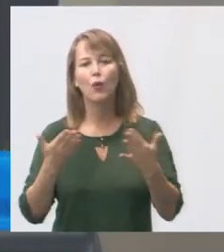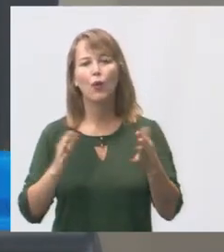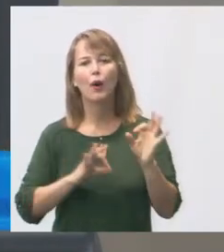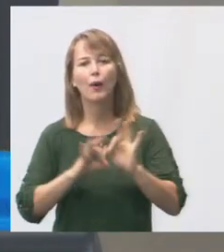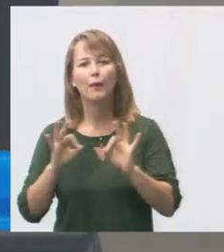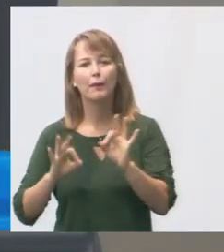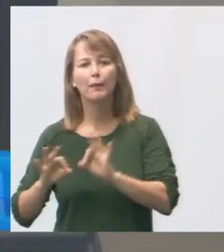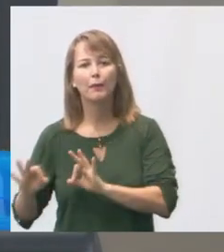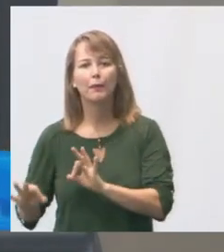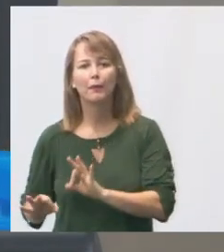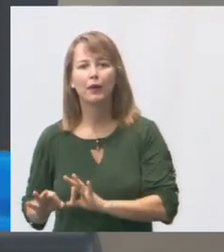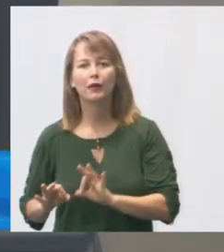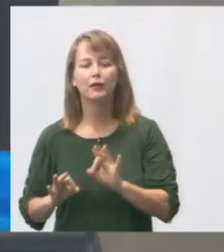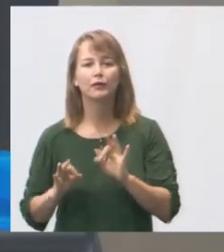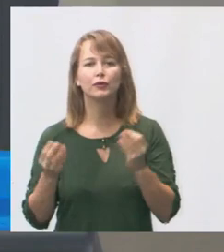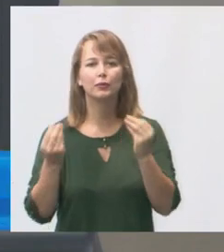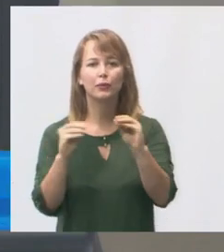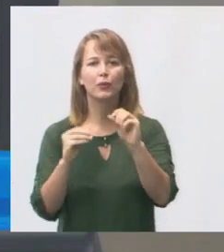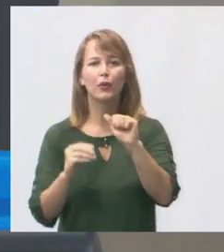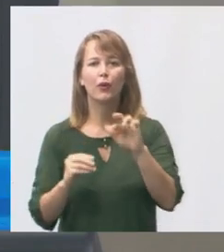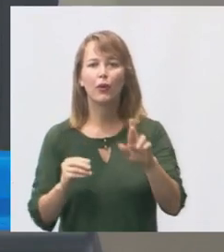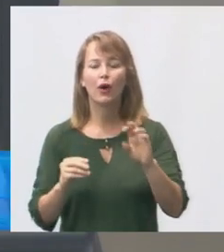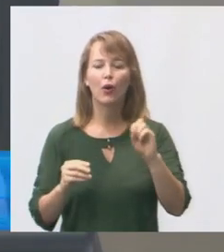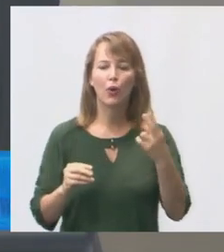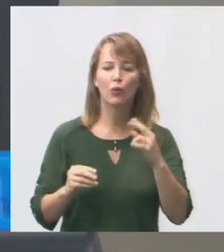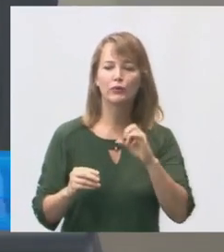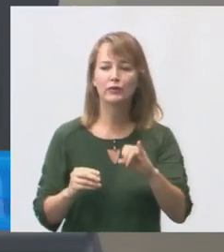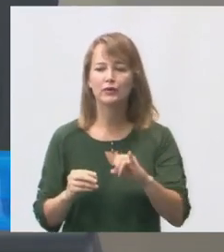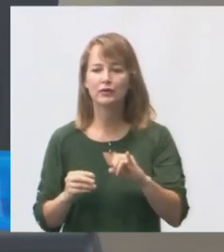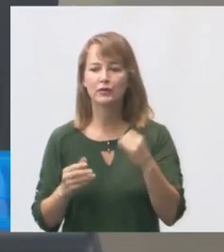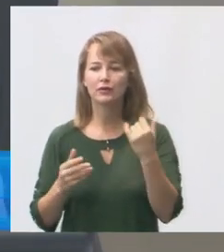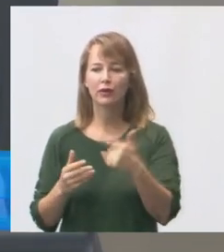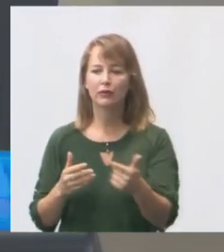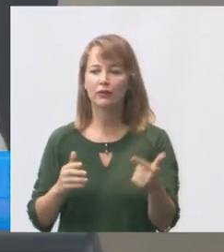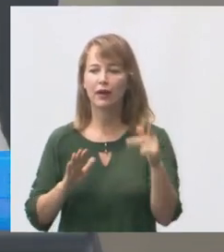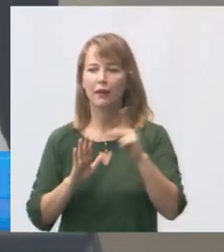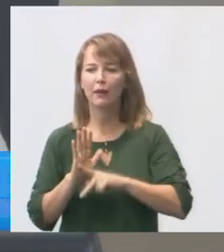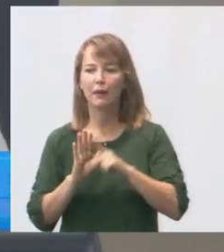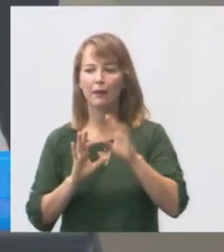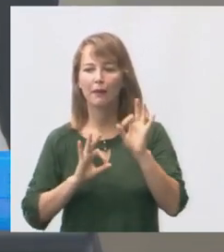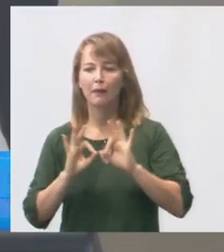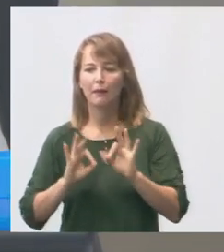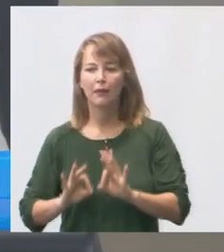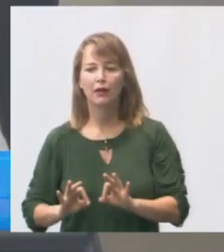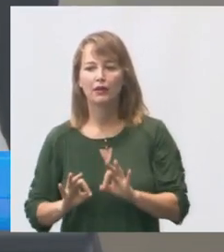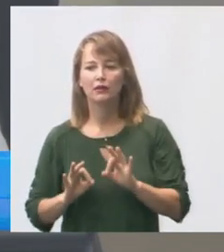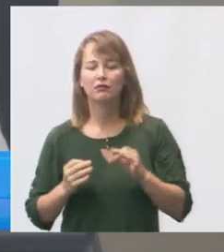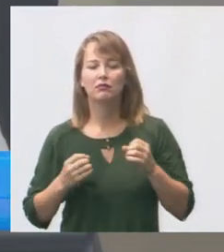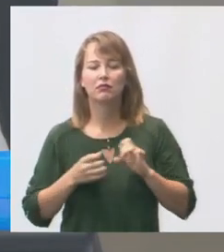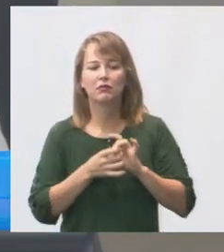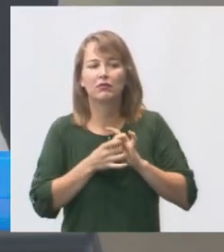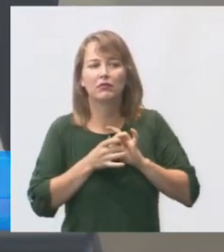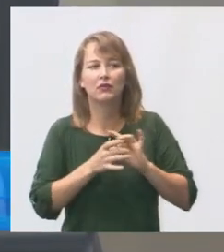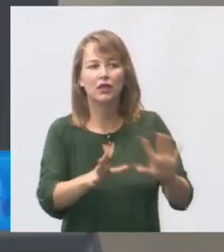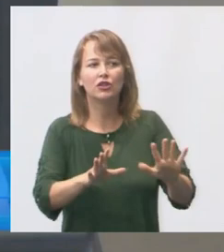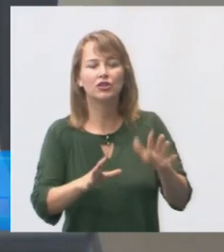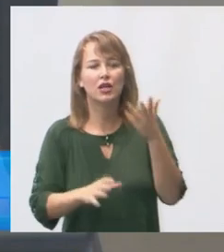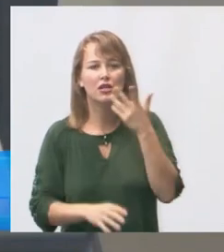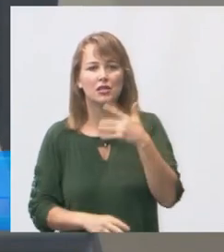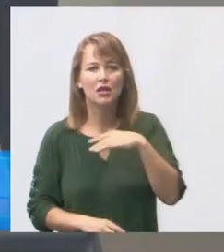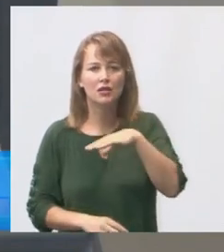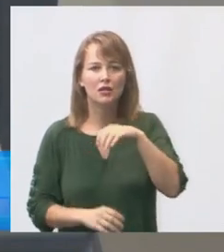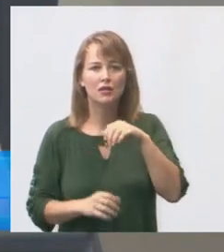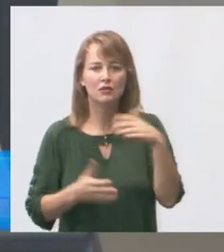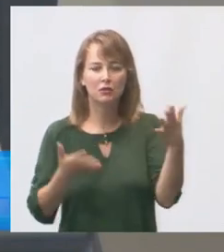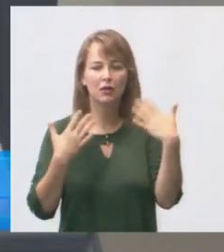prefeitura para climatizar ou se ela não tem plano nenhum. Ela quer deixar as crianças no calor porque vários ofícios